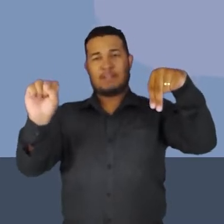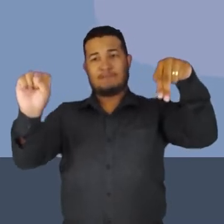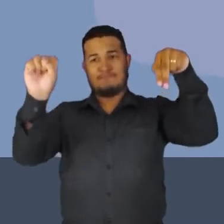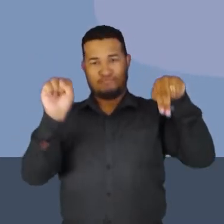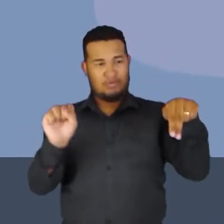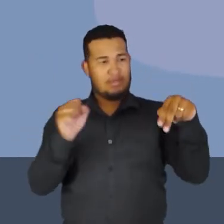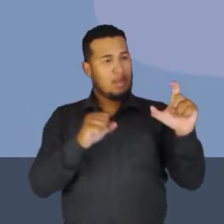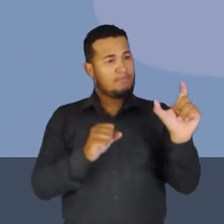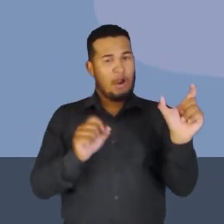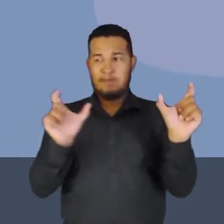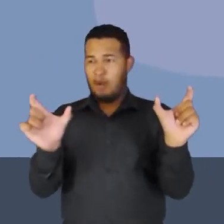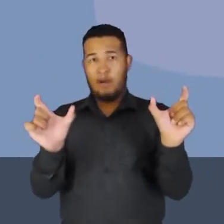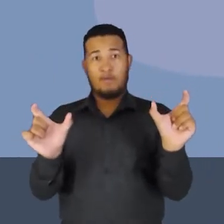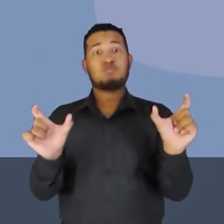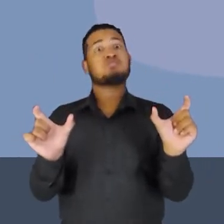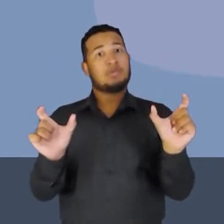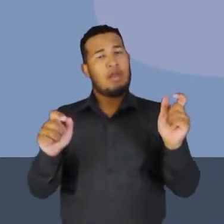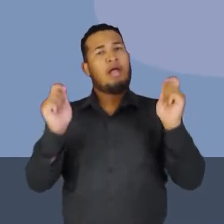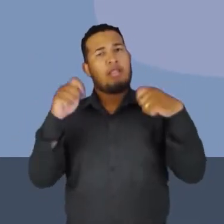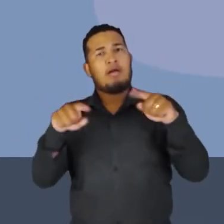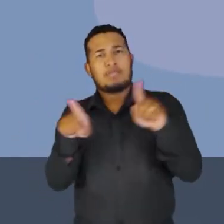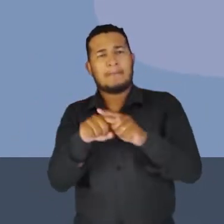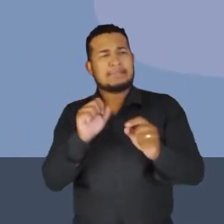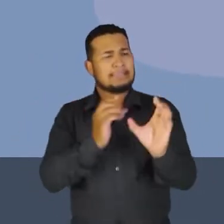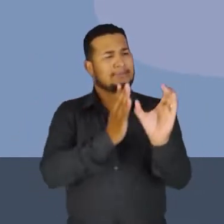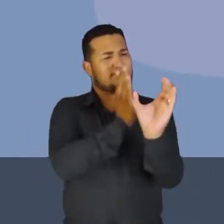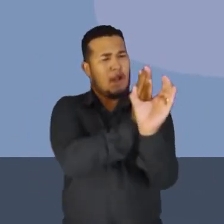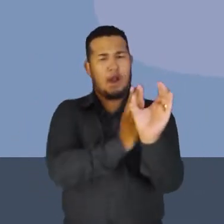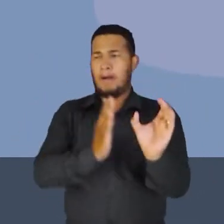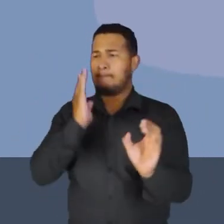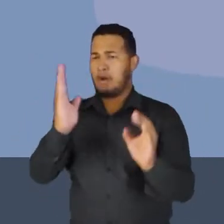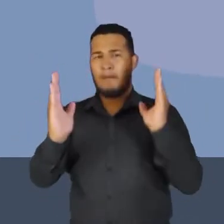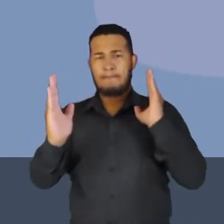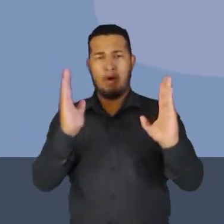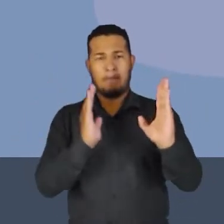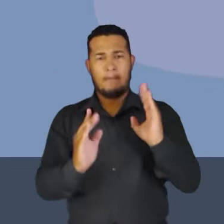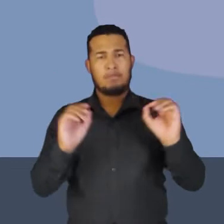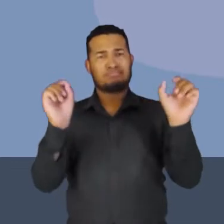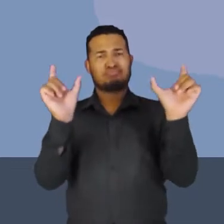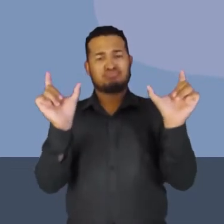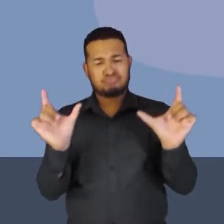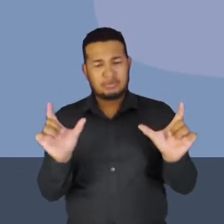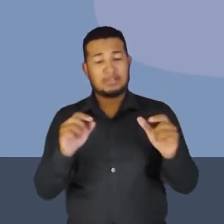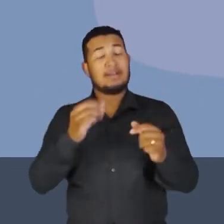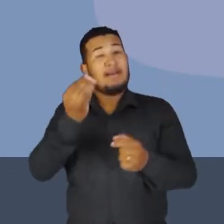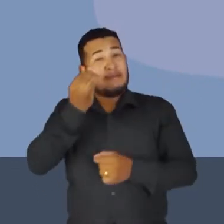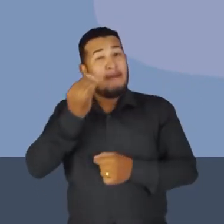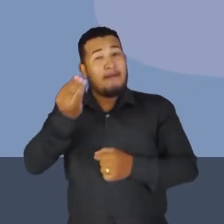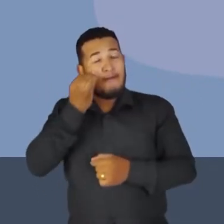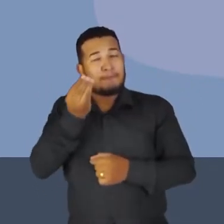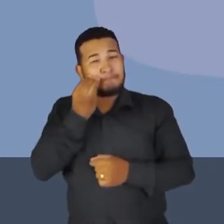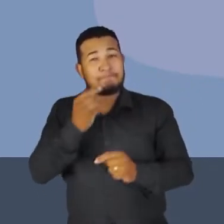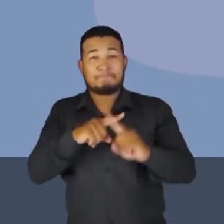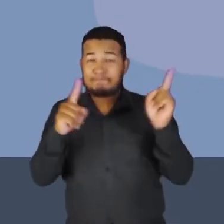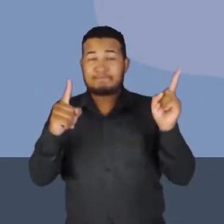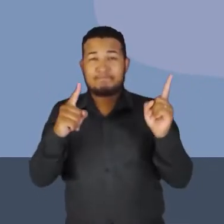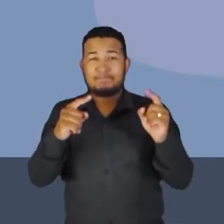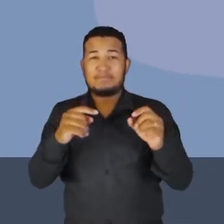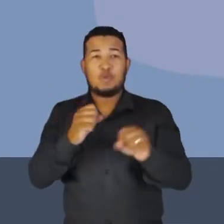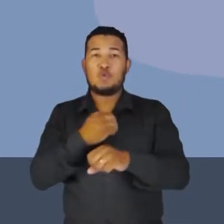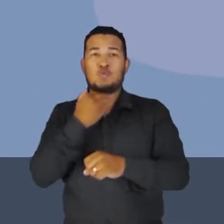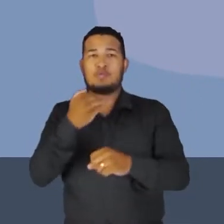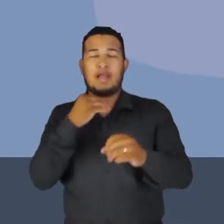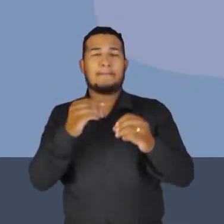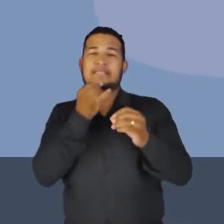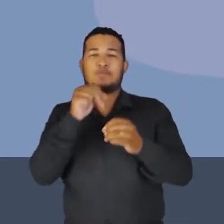imãs. E você pode estar tentando quebrar cada vez mais na tentativa de separar os polos,